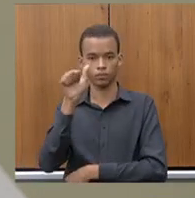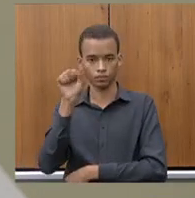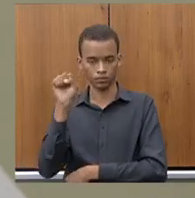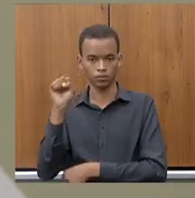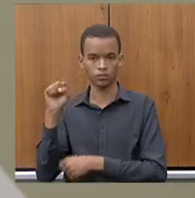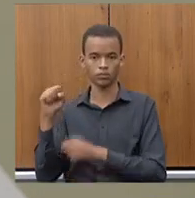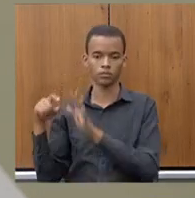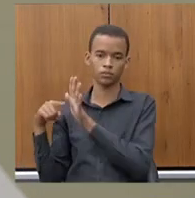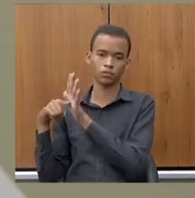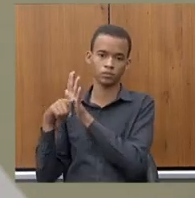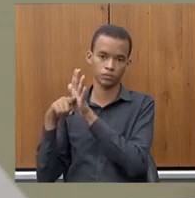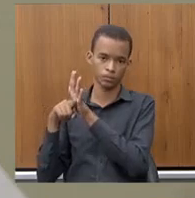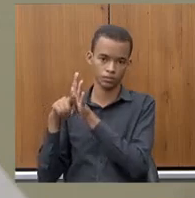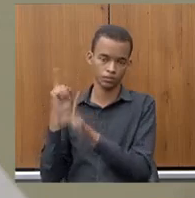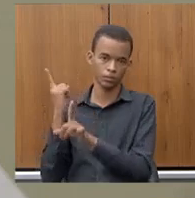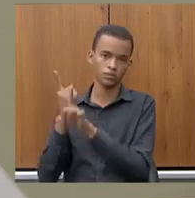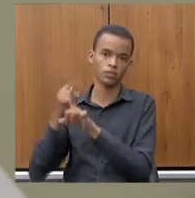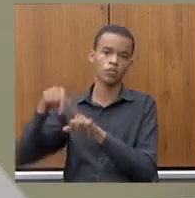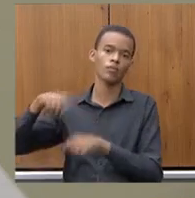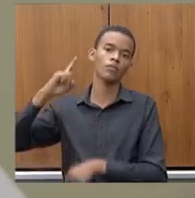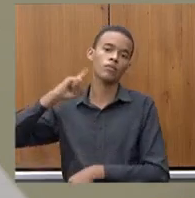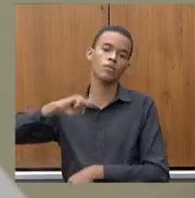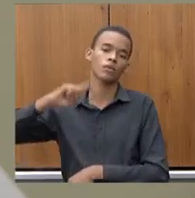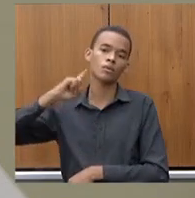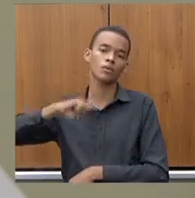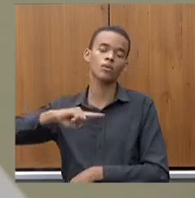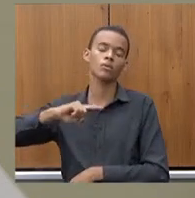detinha 513